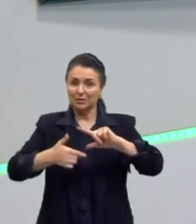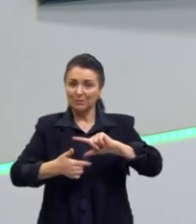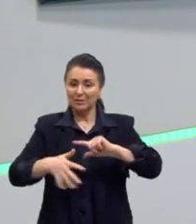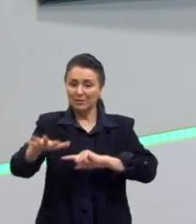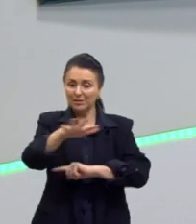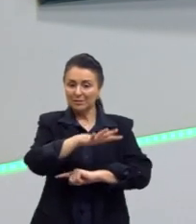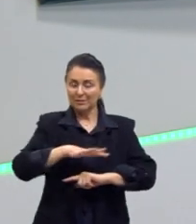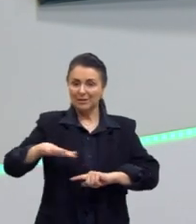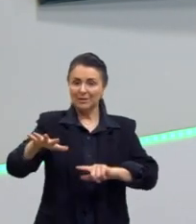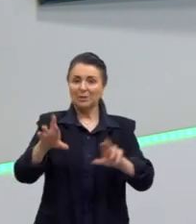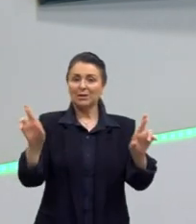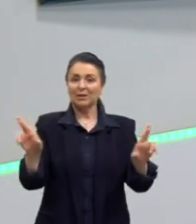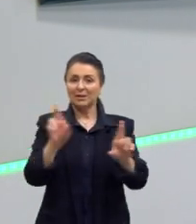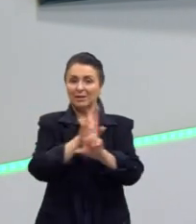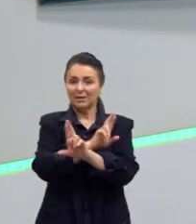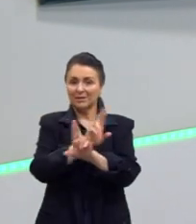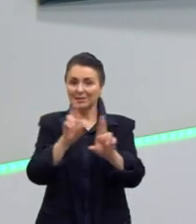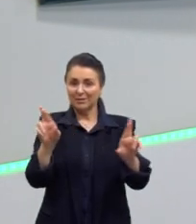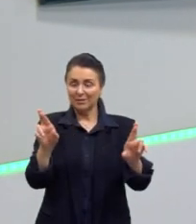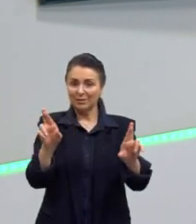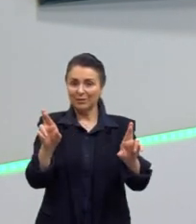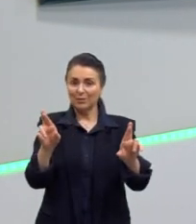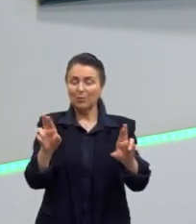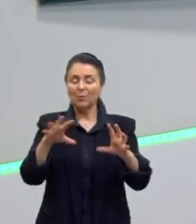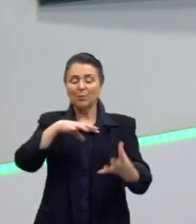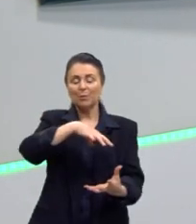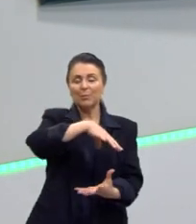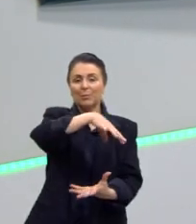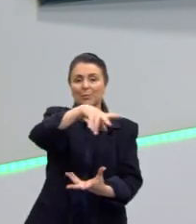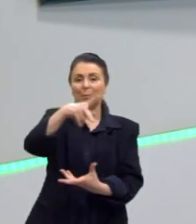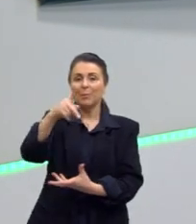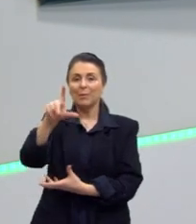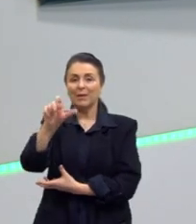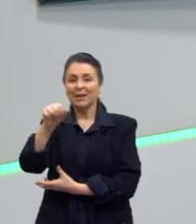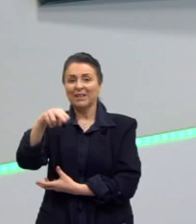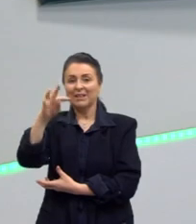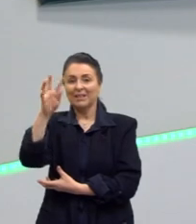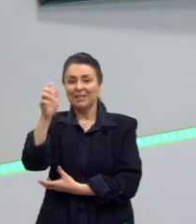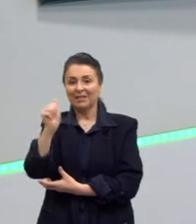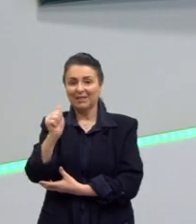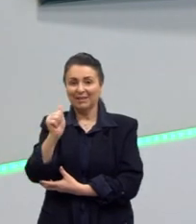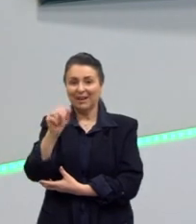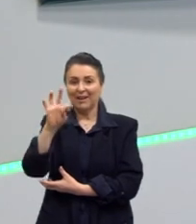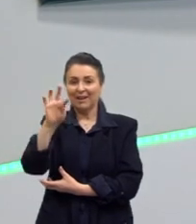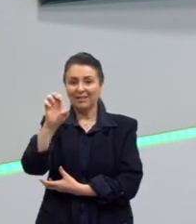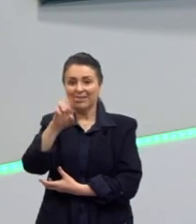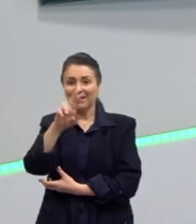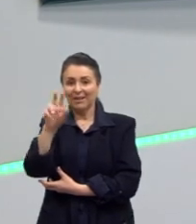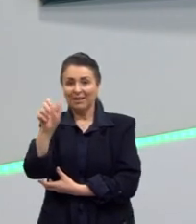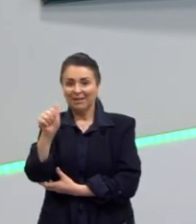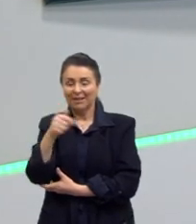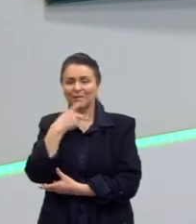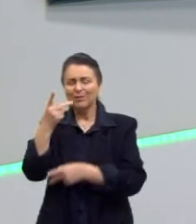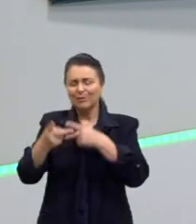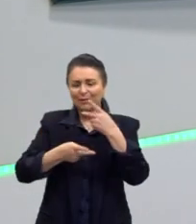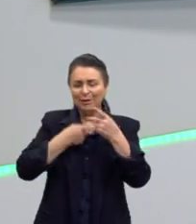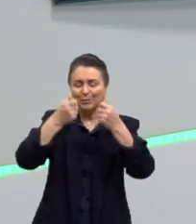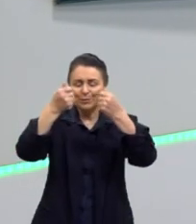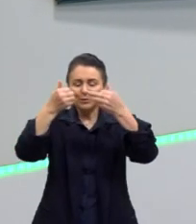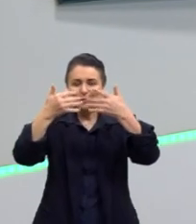e também essa relação aí com o nosso planeta, né? Que nós já estamos acostumados a falar e a ver ali